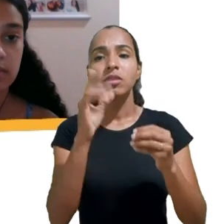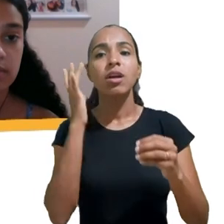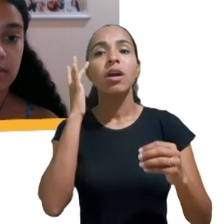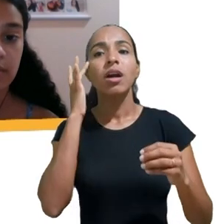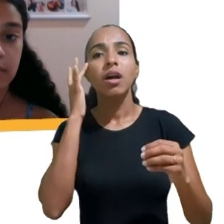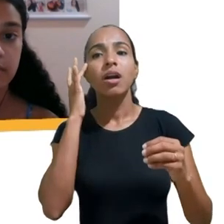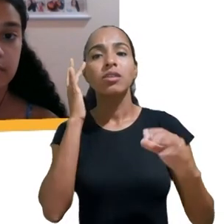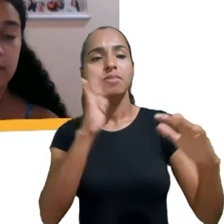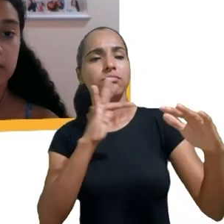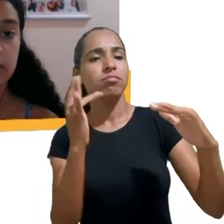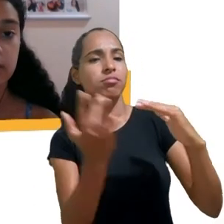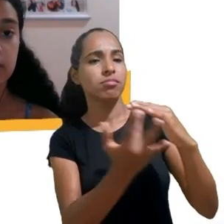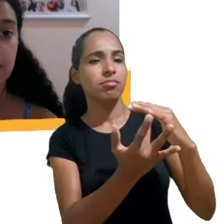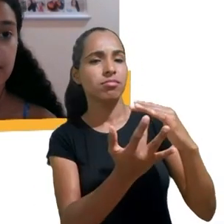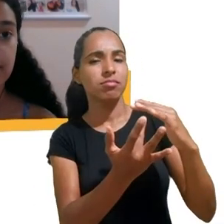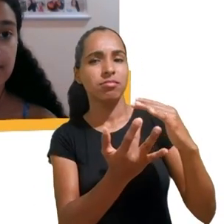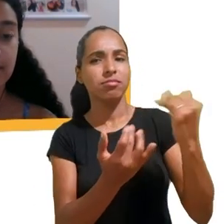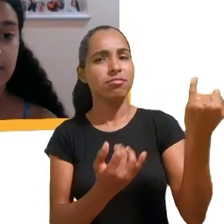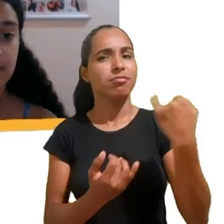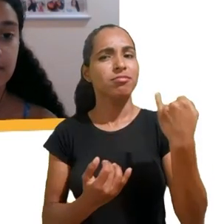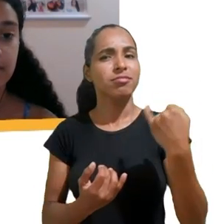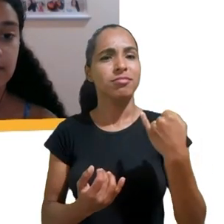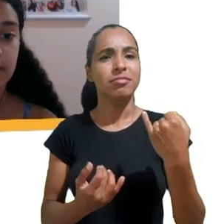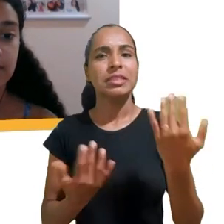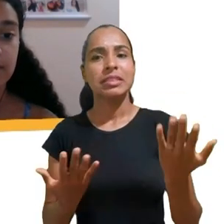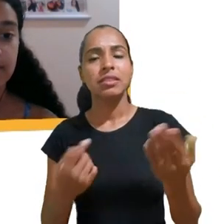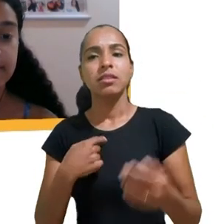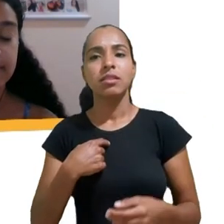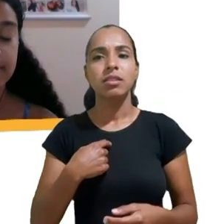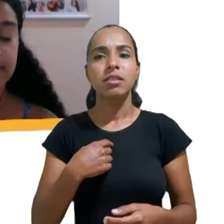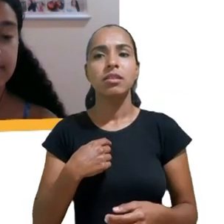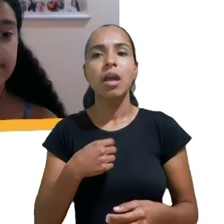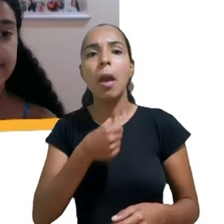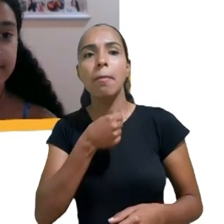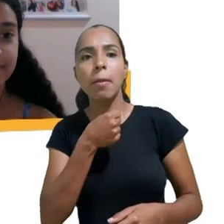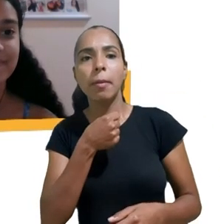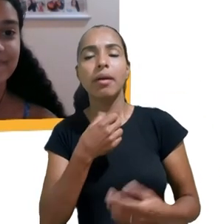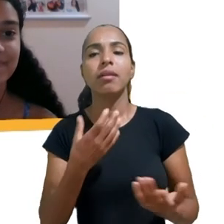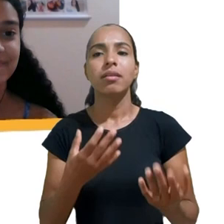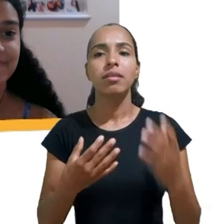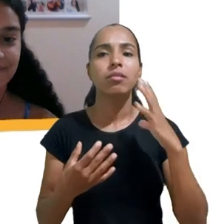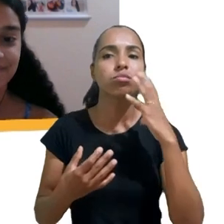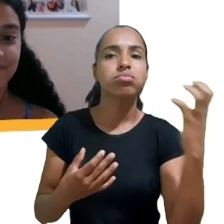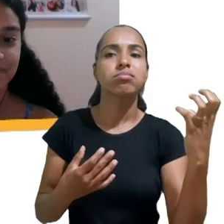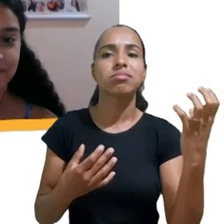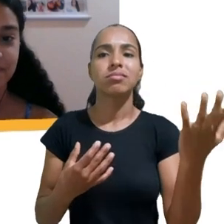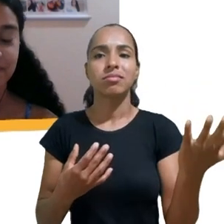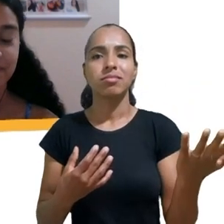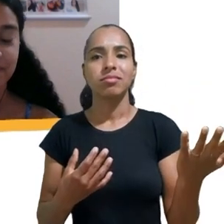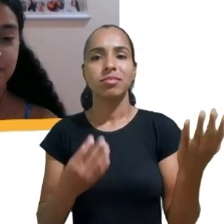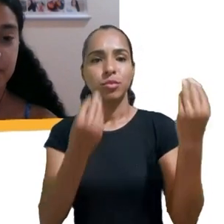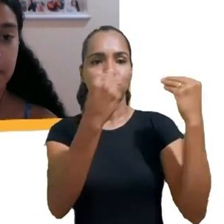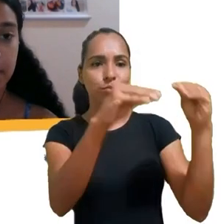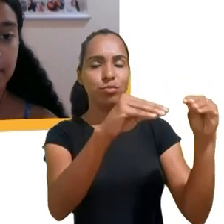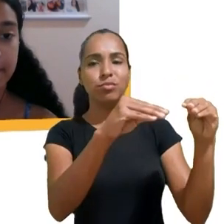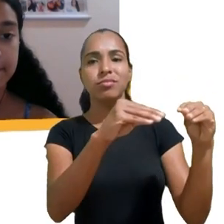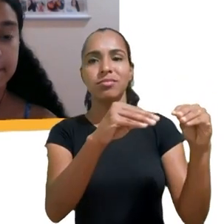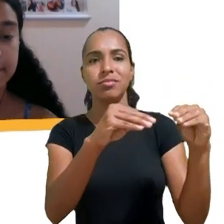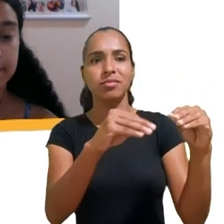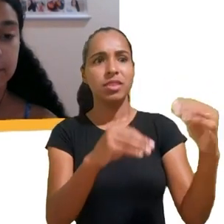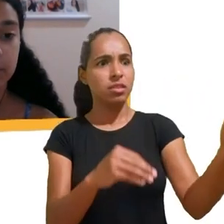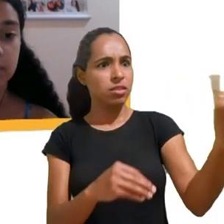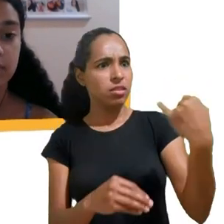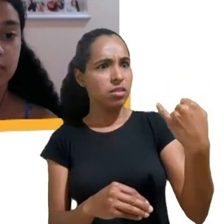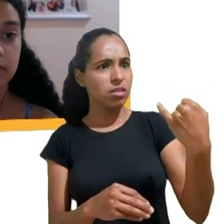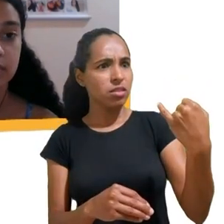alguma coisa e aí o microfone captou aquilo e aí veio um anúncio especialmente desenhado para você, né,